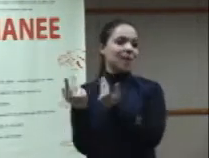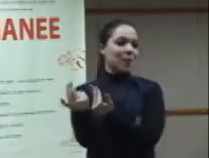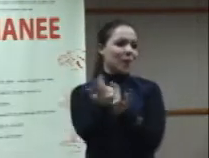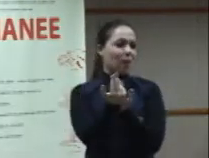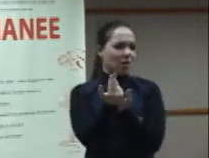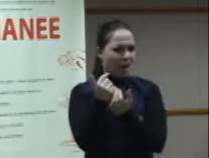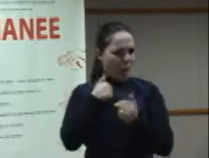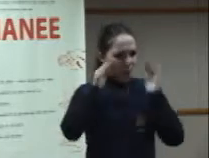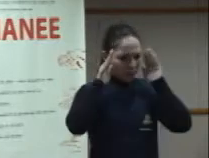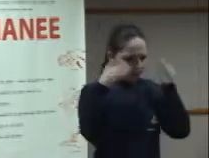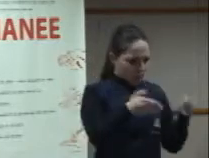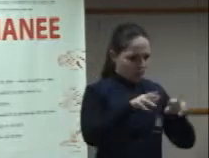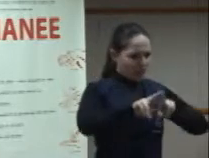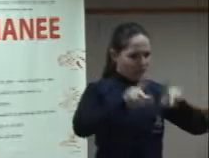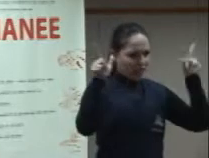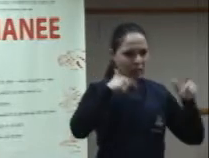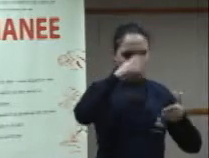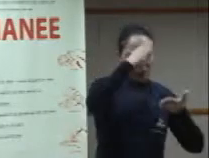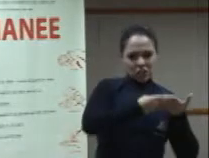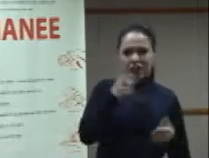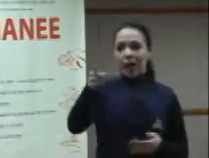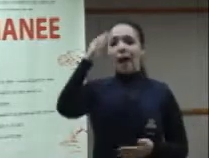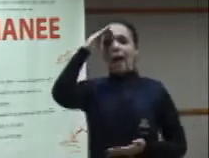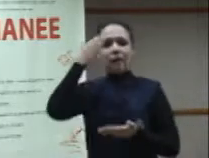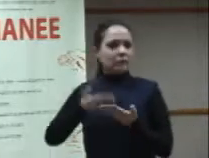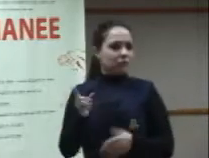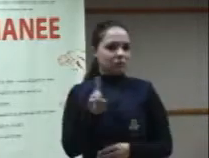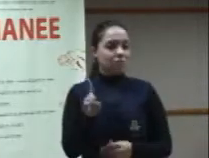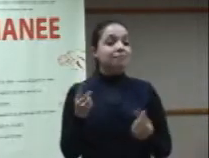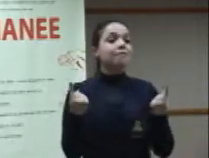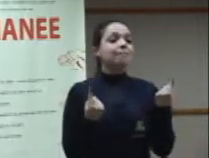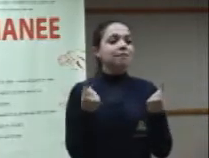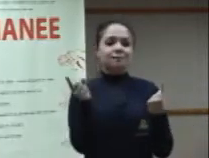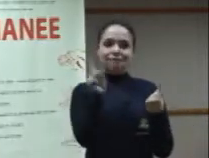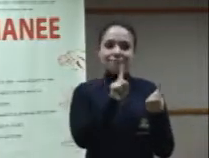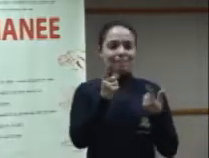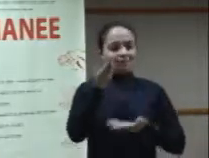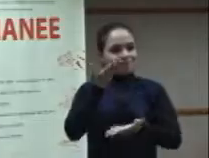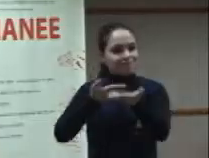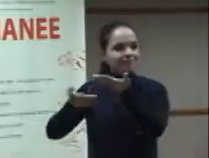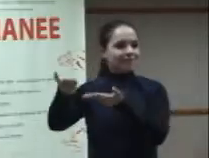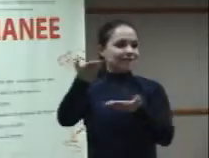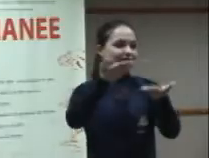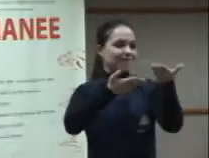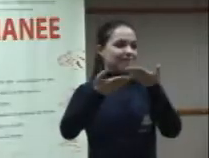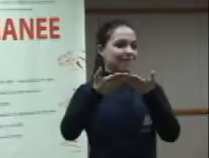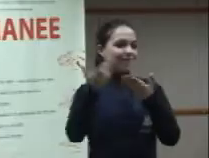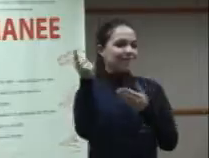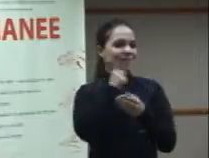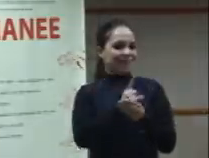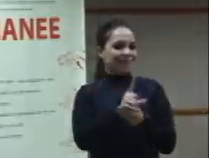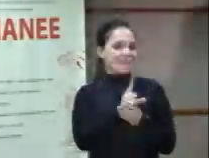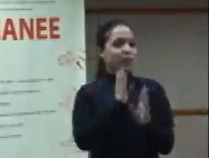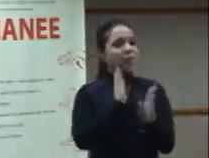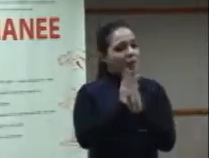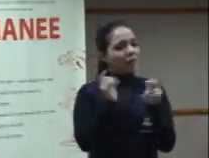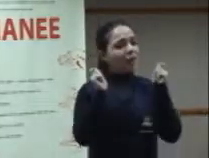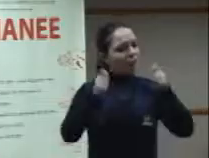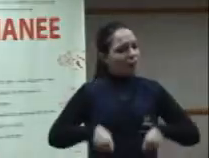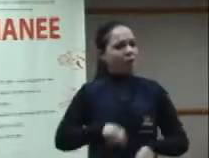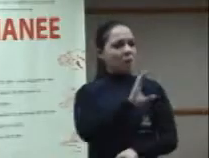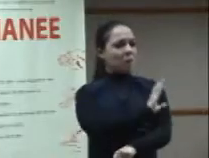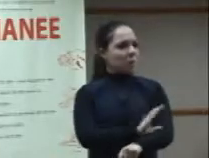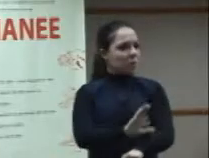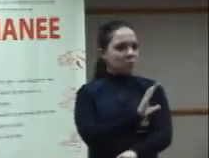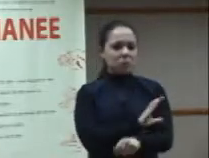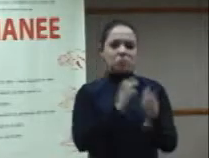diferenças. E foi muito interessante que esse viés da semelhança nos foi possível estabelecer um curso,